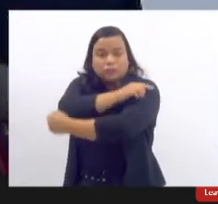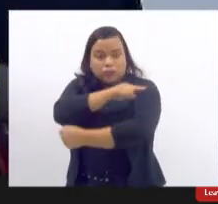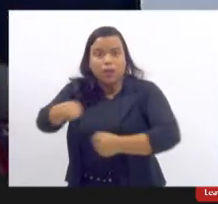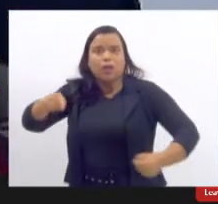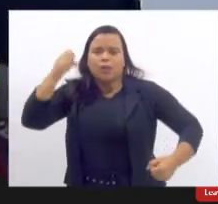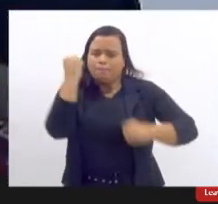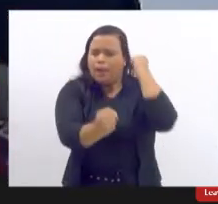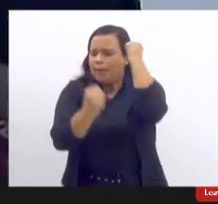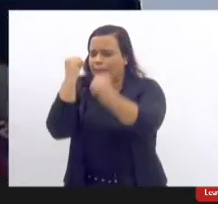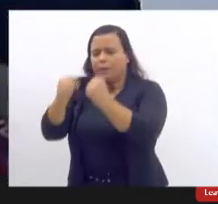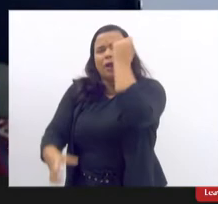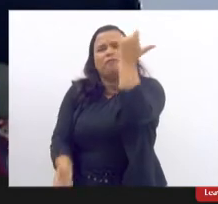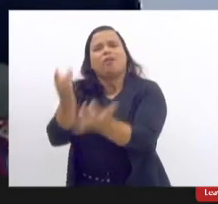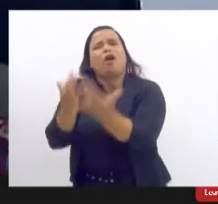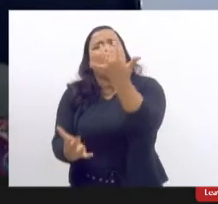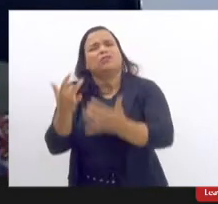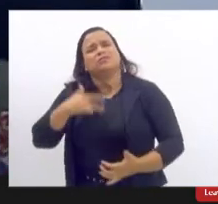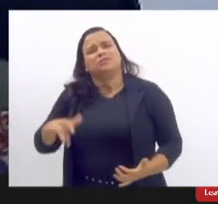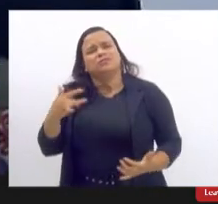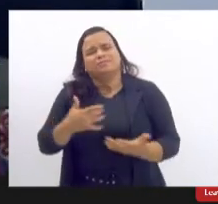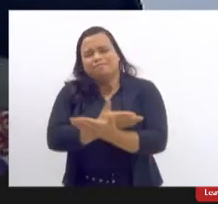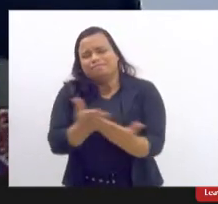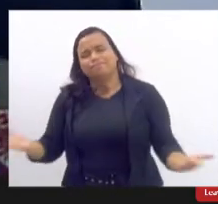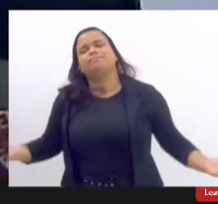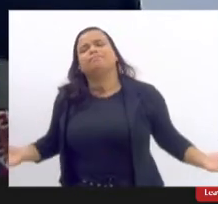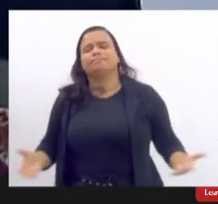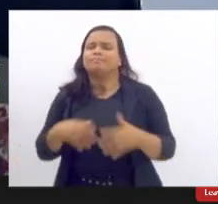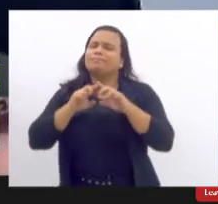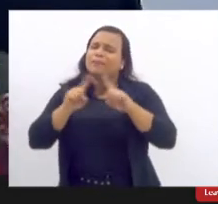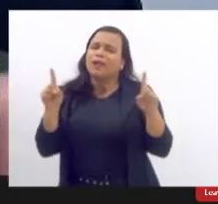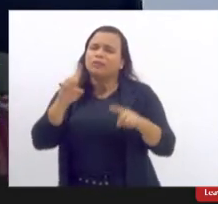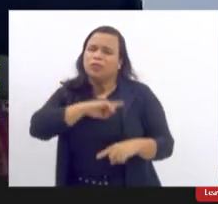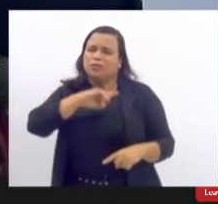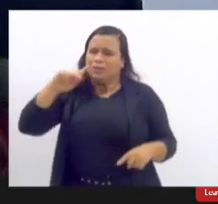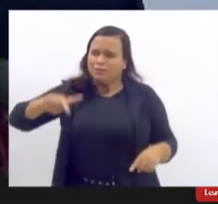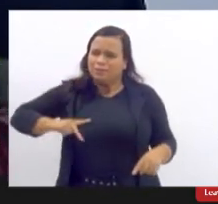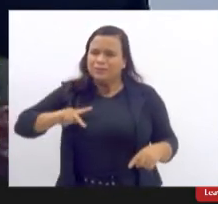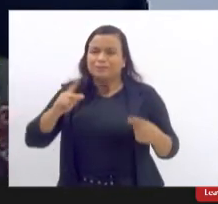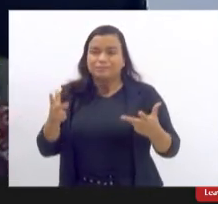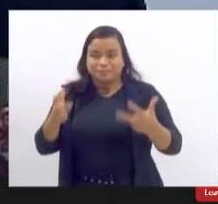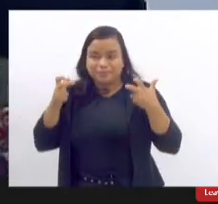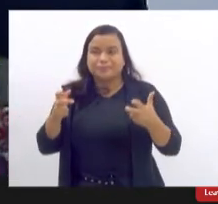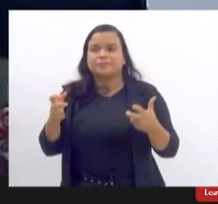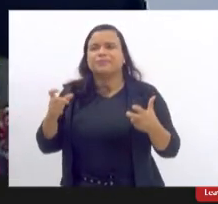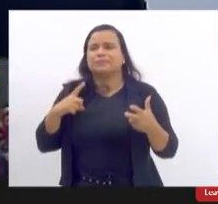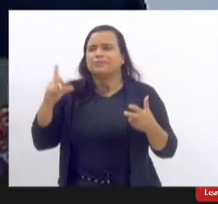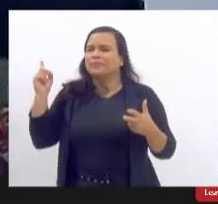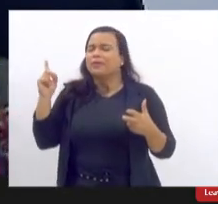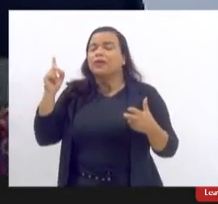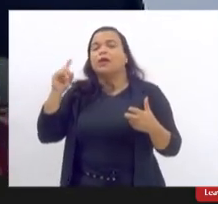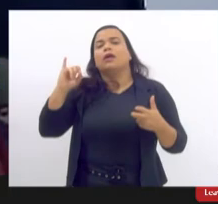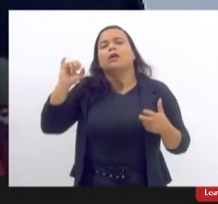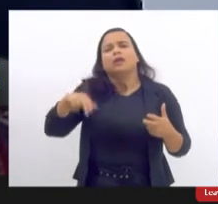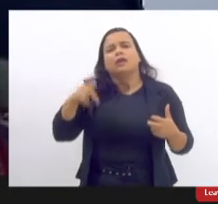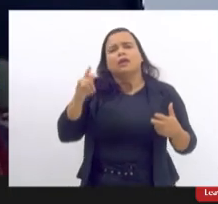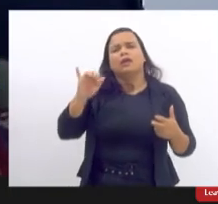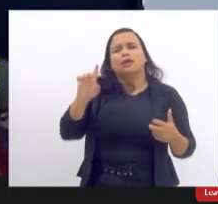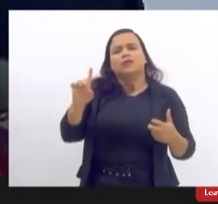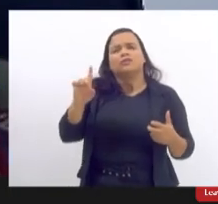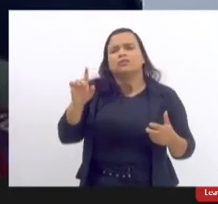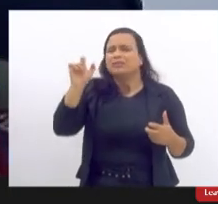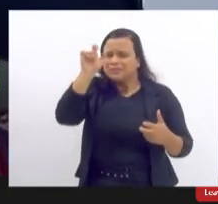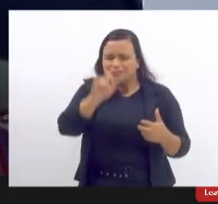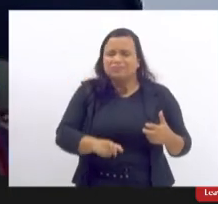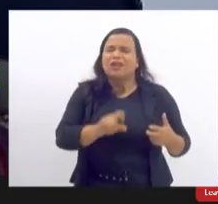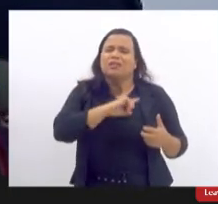mas olha doutora Flávia com certeza a defensoria até pela desinformação que a Ingrid falou vai ser uma grande